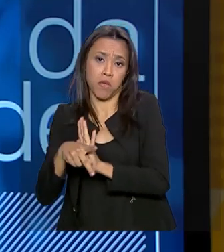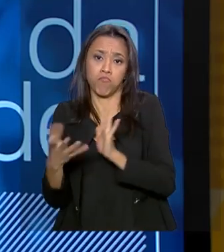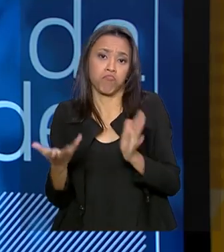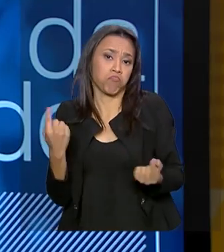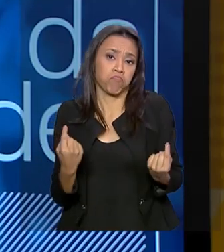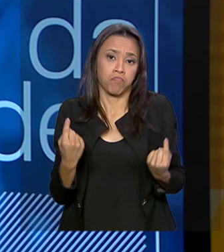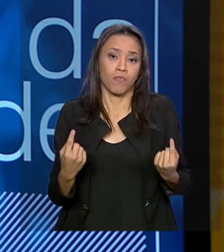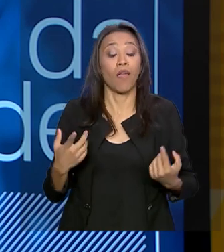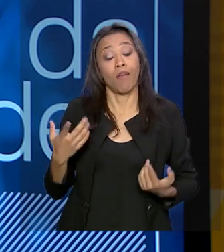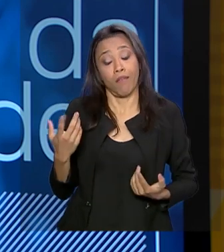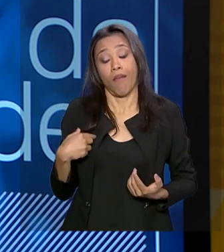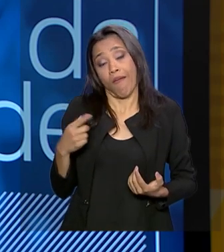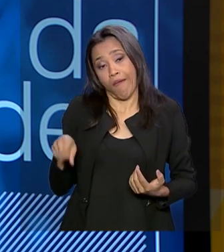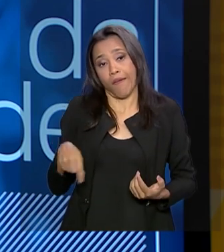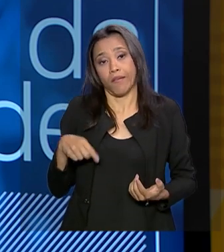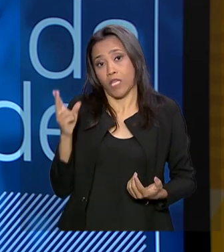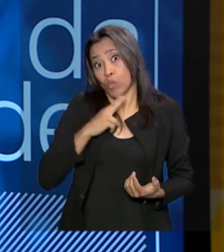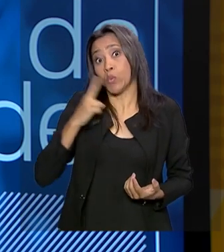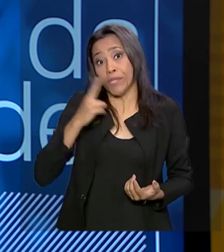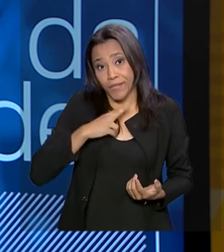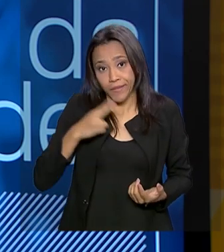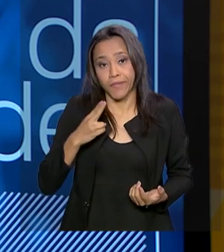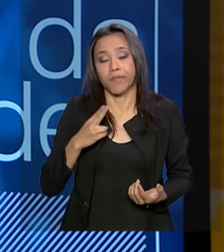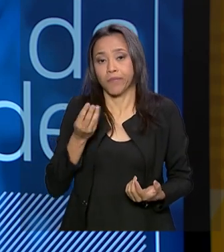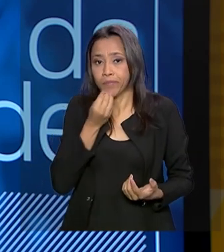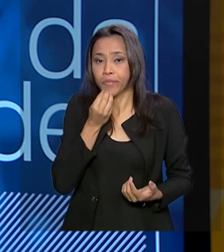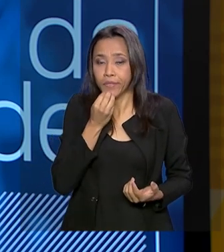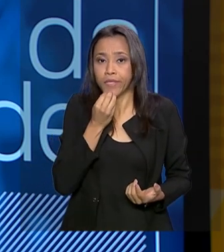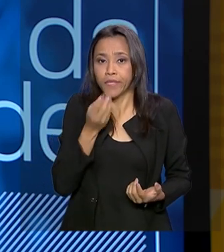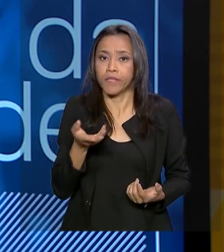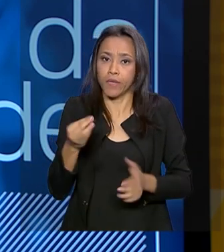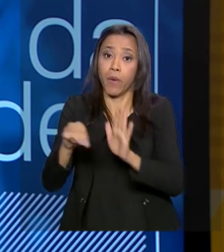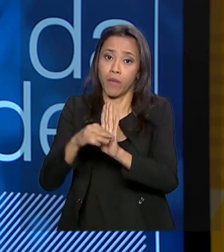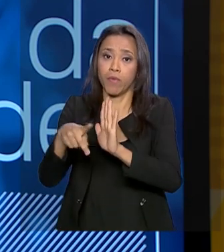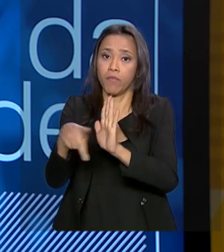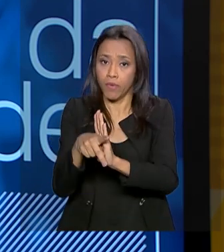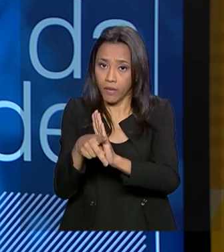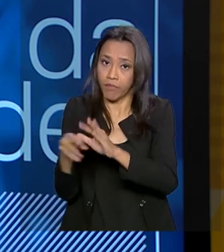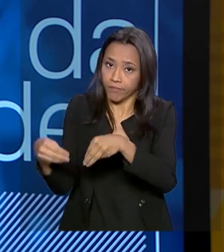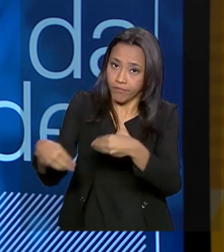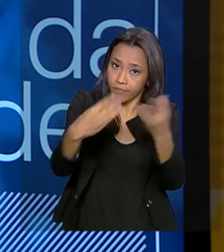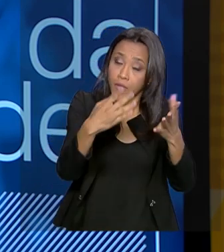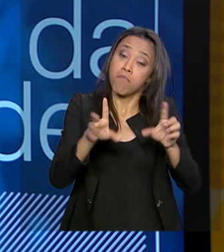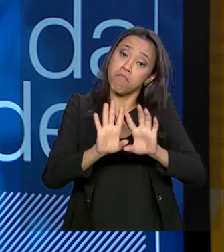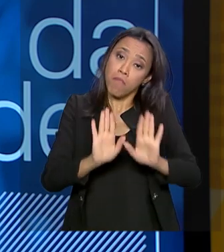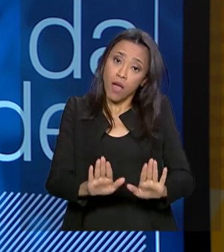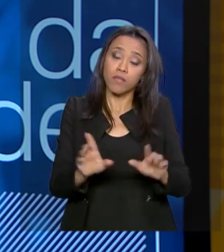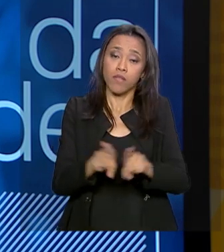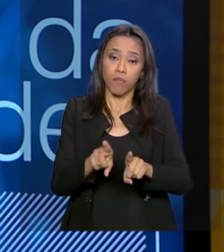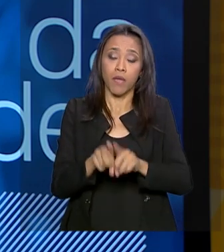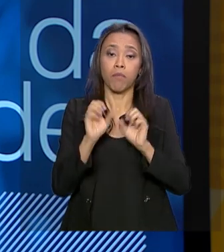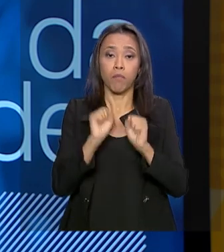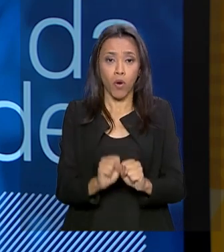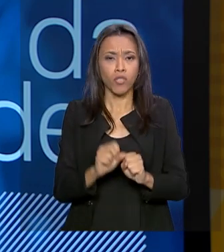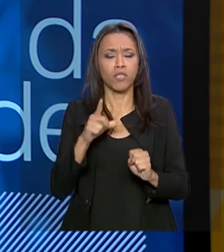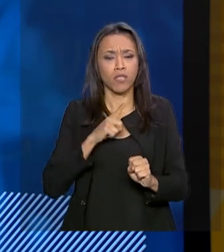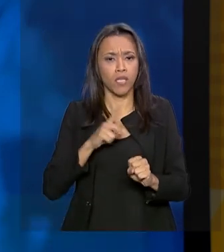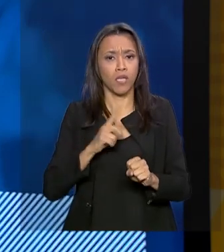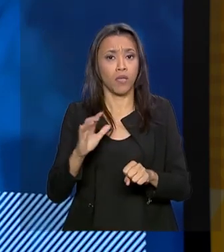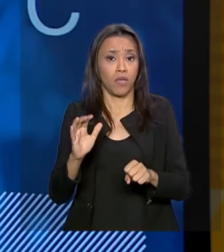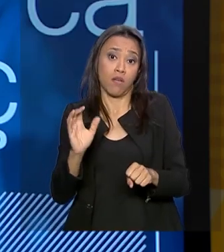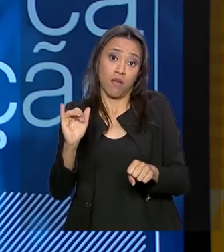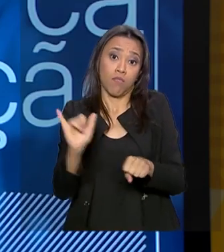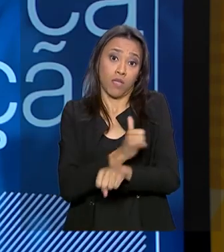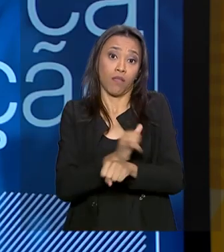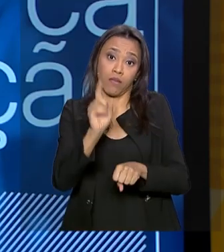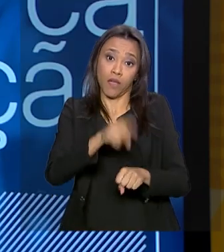Existe urgência. Poderia ser facilmente enviado por medida provisória, mas também a gente pode ter um instrumento importante, que o projeto